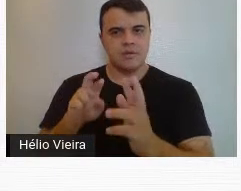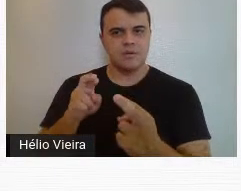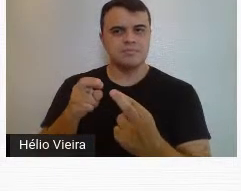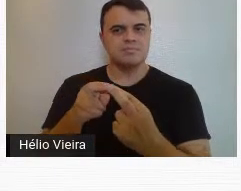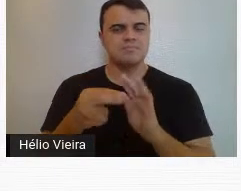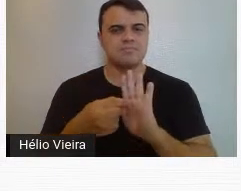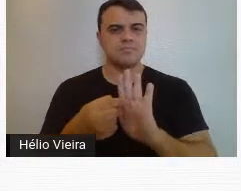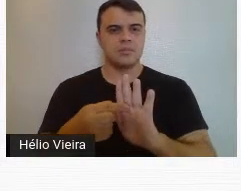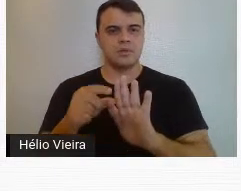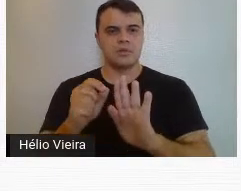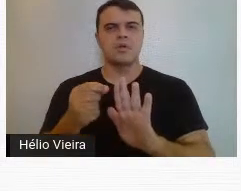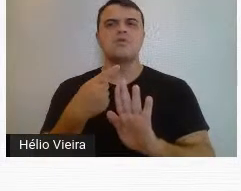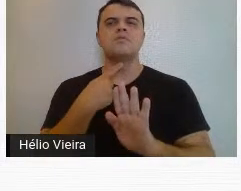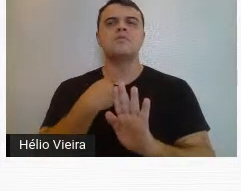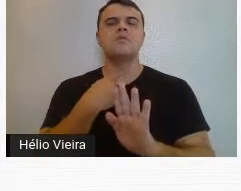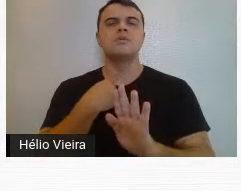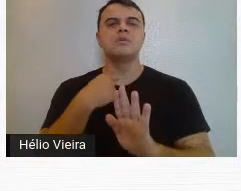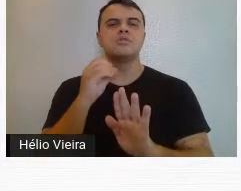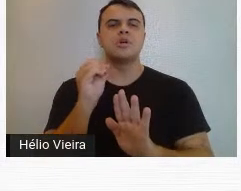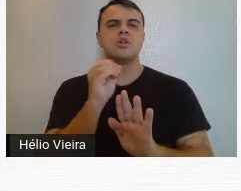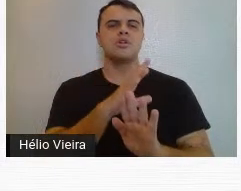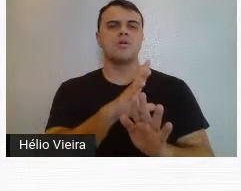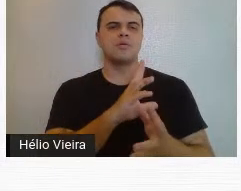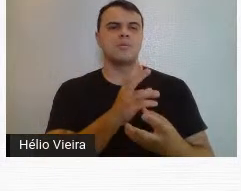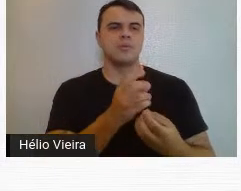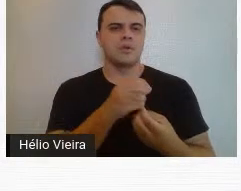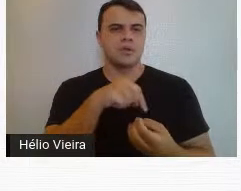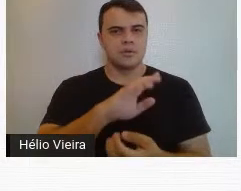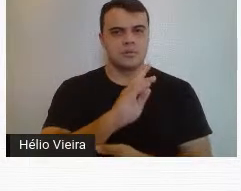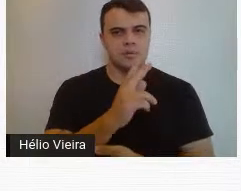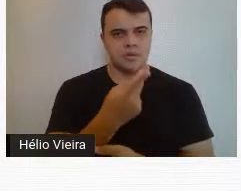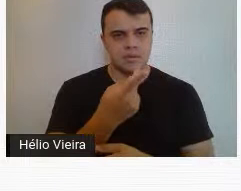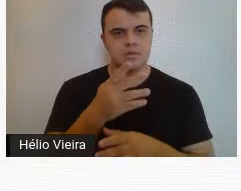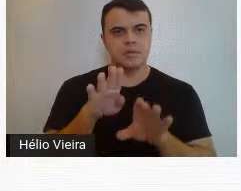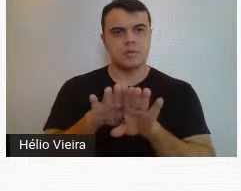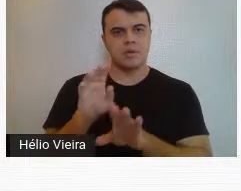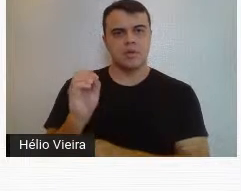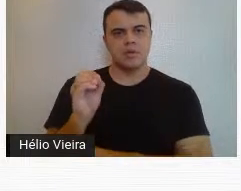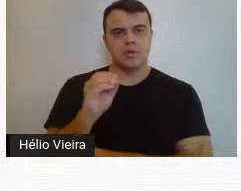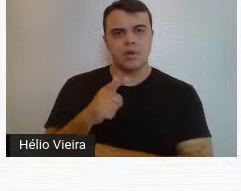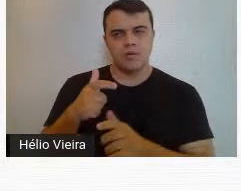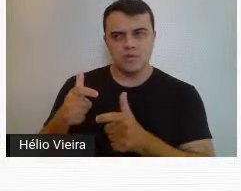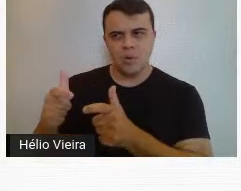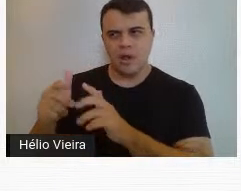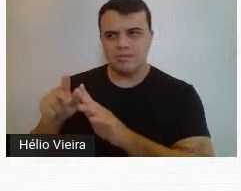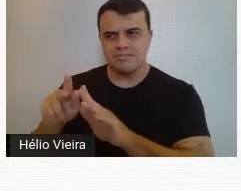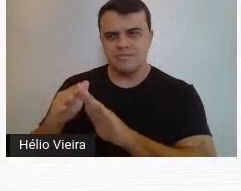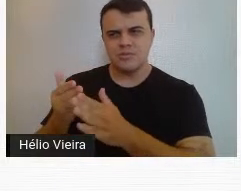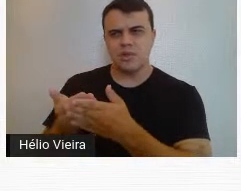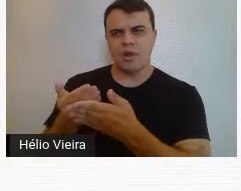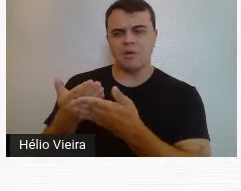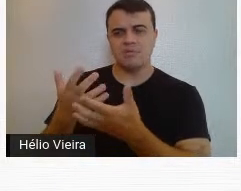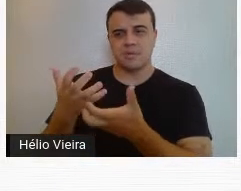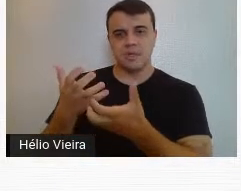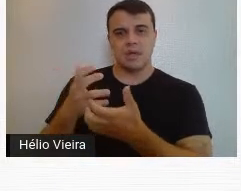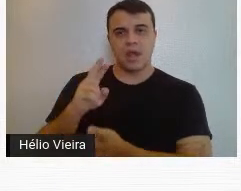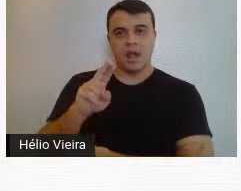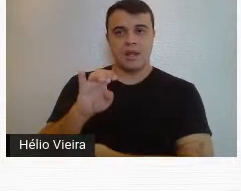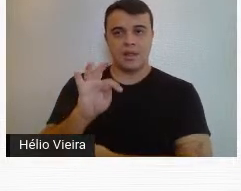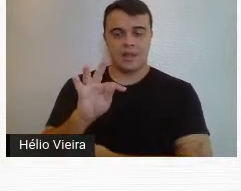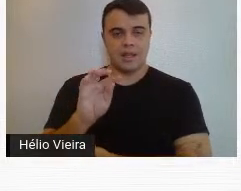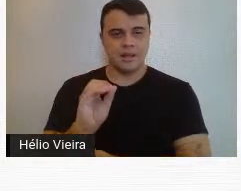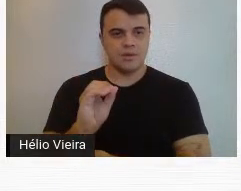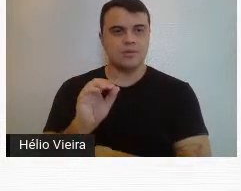de um desejo de uma arte moderna em Belo Horizonte, também de novas instituições de ensino, e o Renato de Lima,